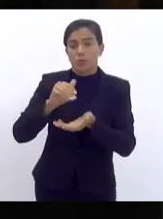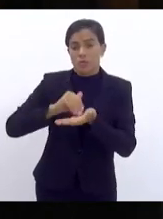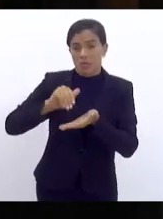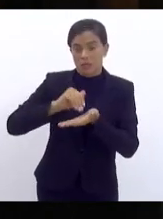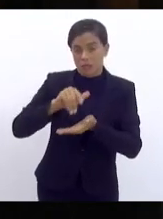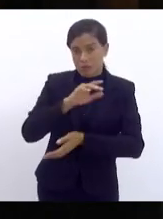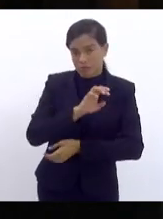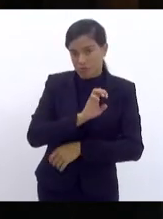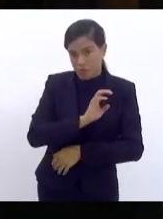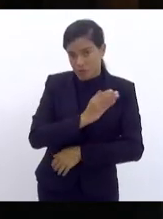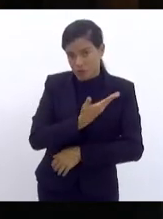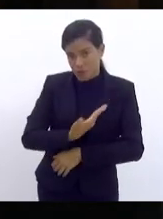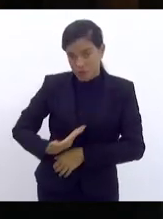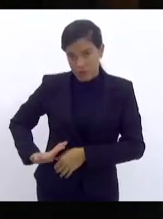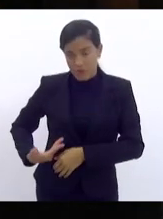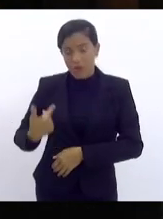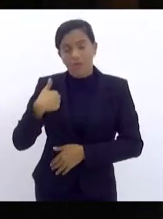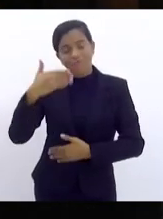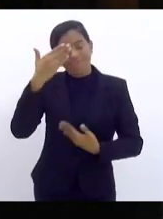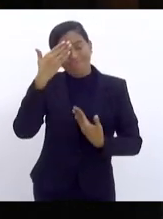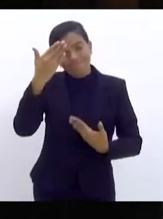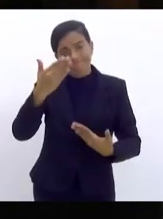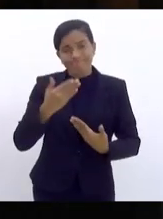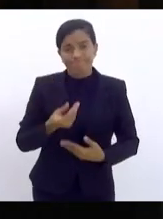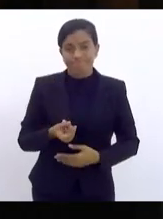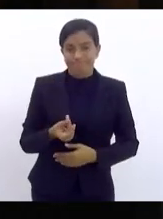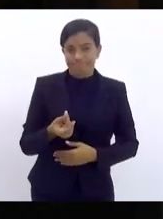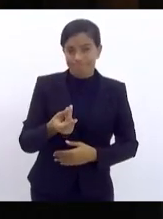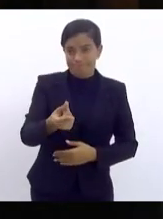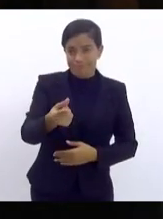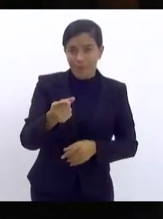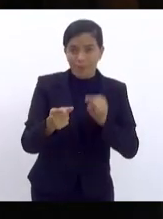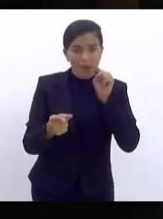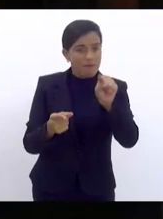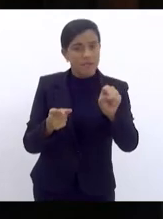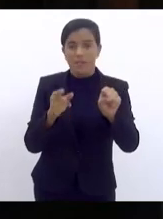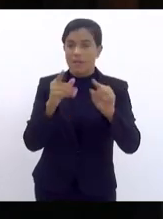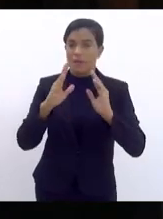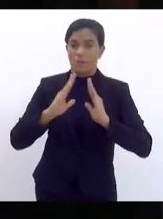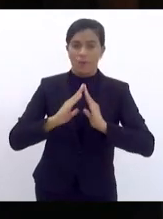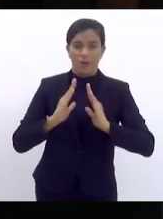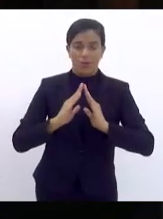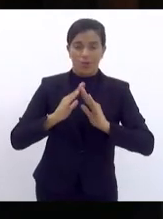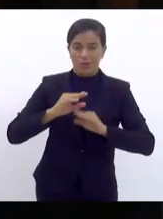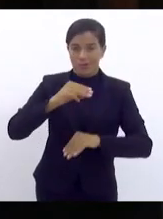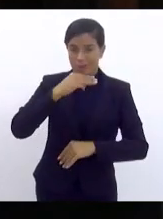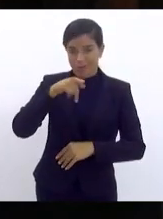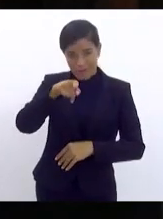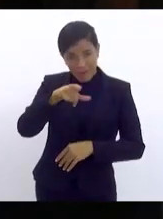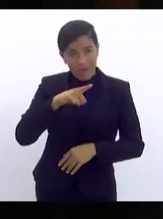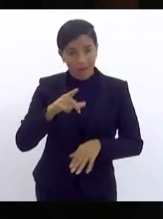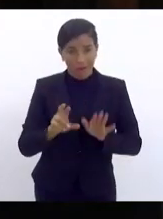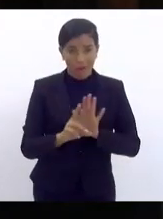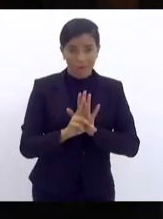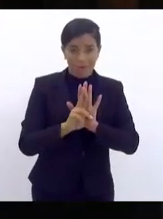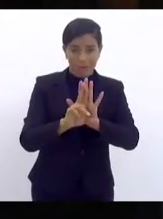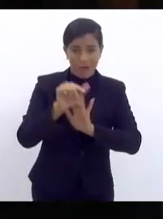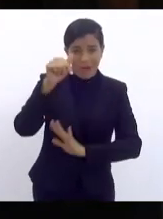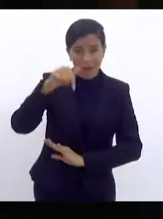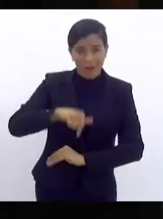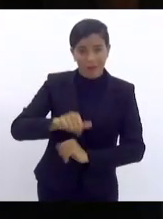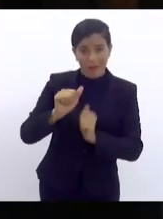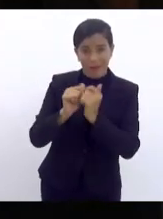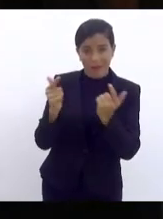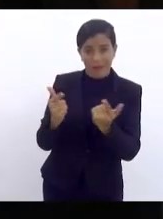Então, minha gratidão é eterna, mas eu quero passar para você, morador de Mangaratiba. Você tem um representante aqui e eu tenho um